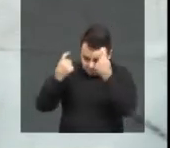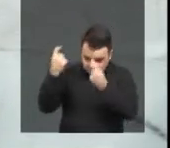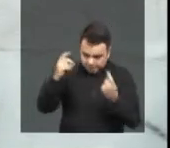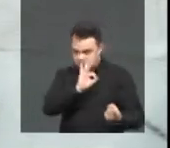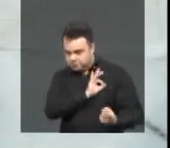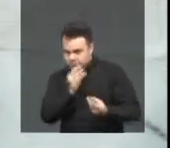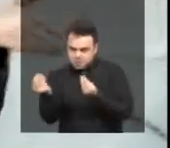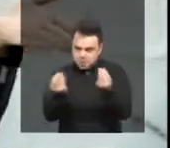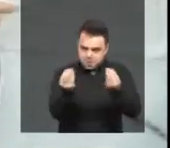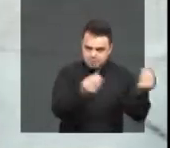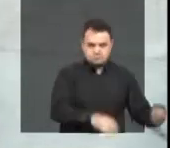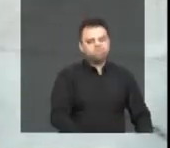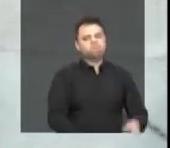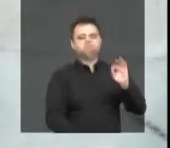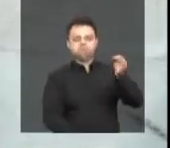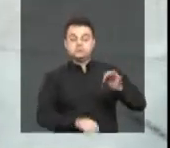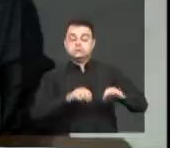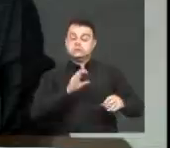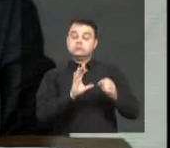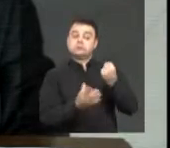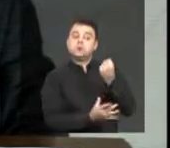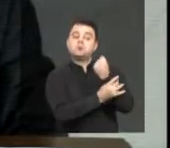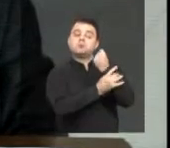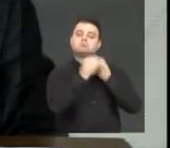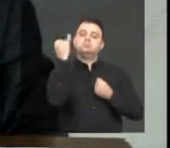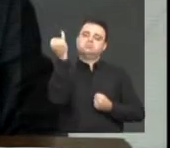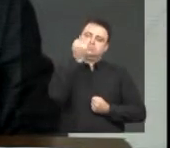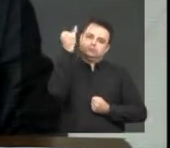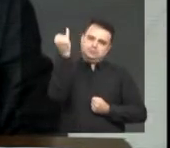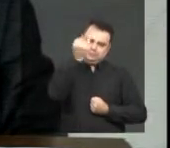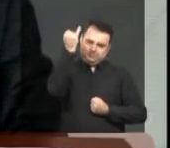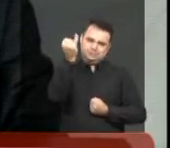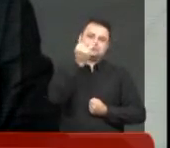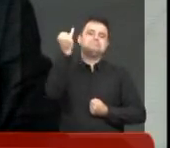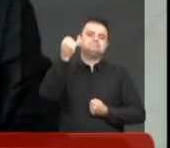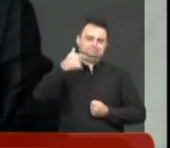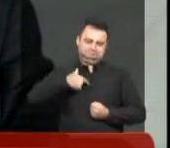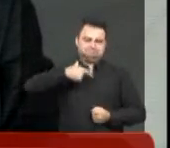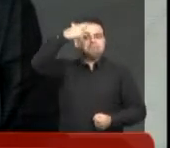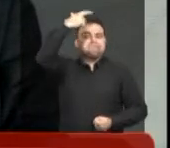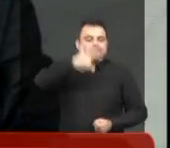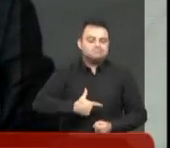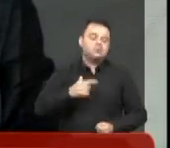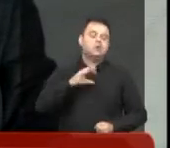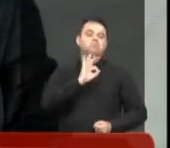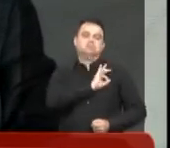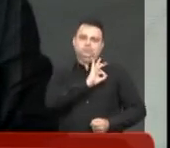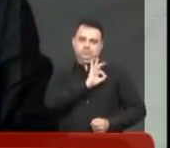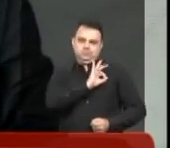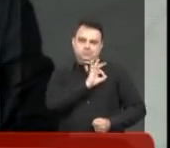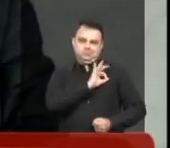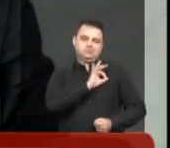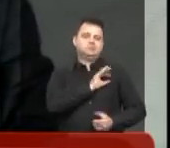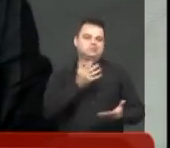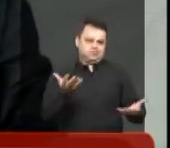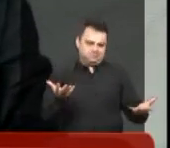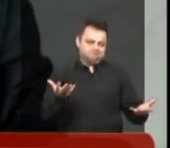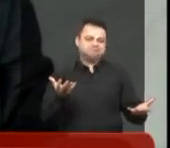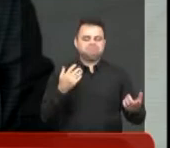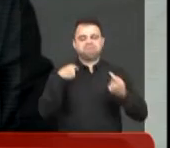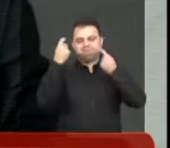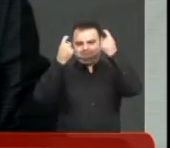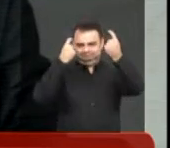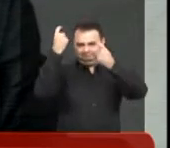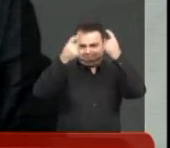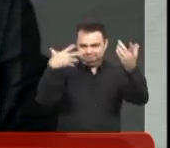Essa é uma preocupação, é um foco do senhor. dúvida. Segurança é minha bandeira, uma das minhas bandeiras. Eu, como um profissional da segurança, nem poderia